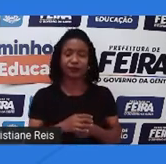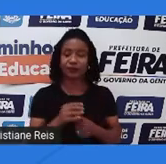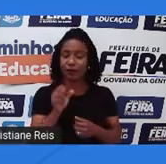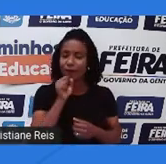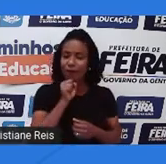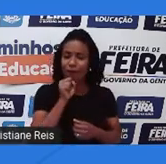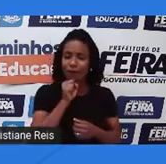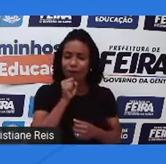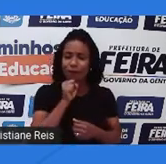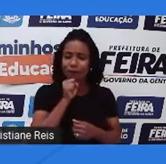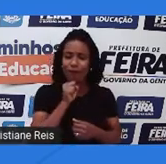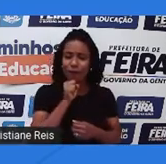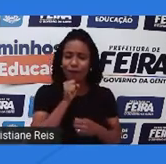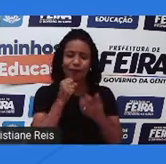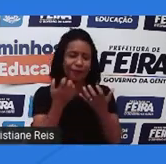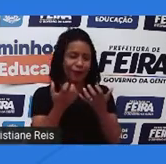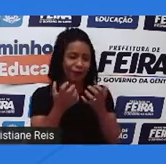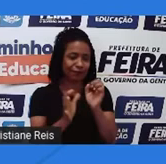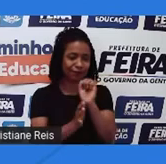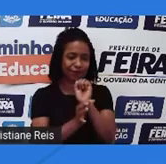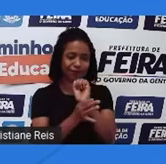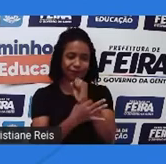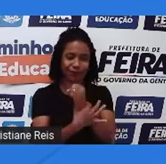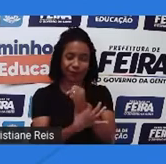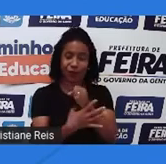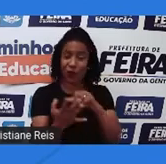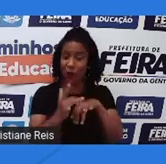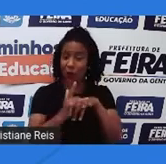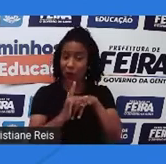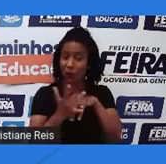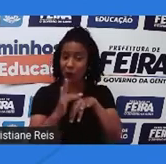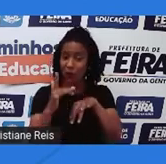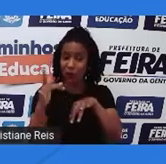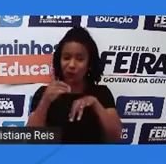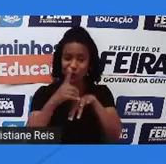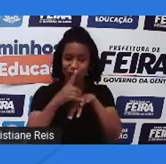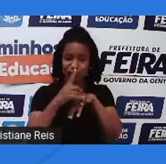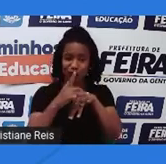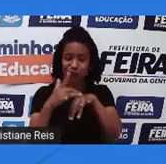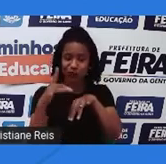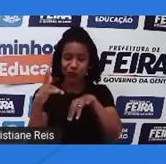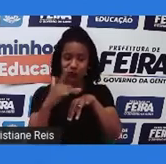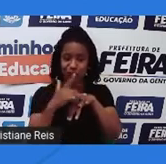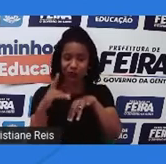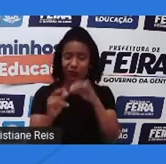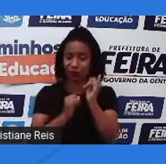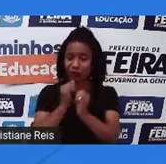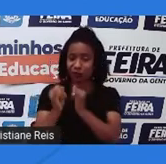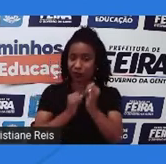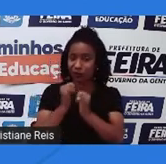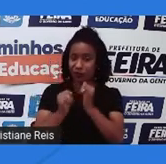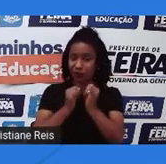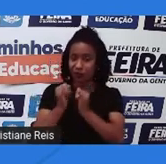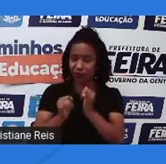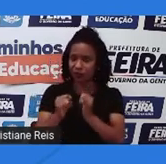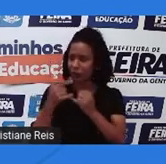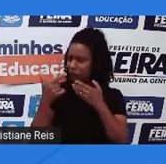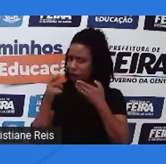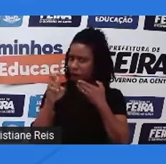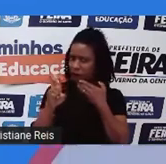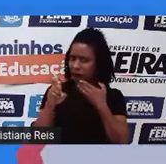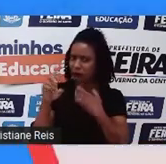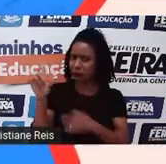gostaria muito de ter uma pulseira de diamante. e na internet essa pulseira é oferecida por 25 dólares.